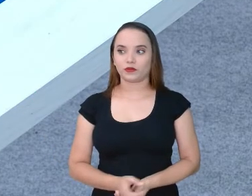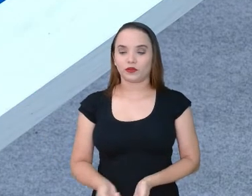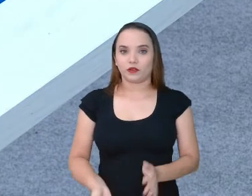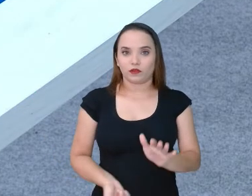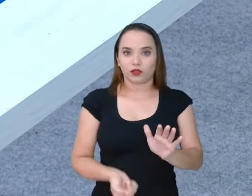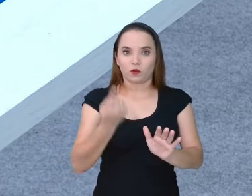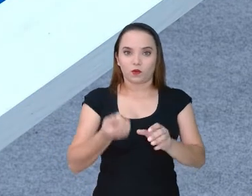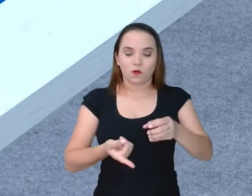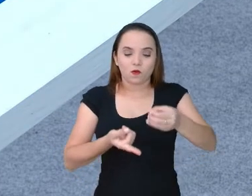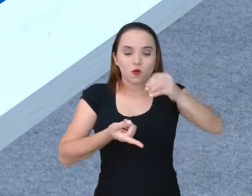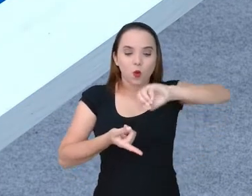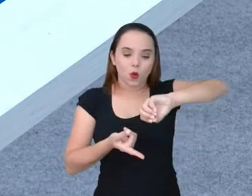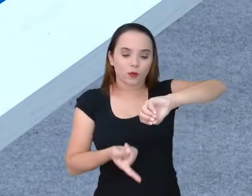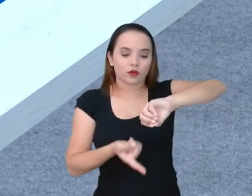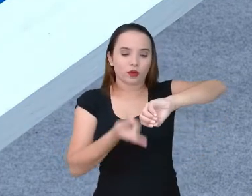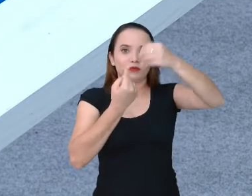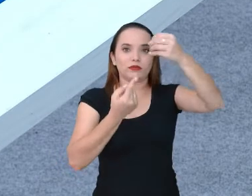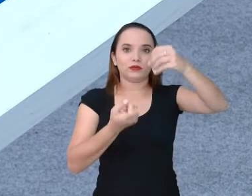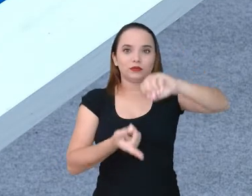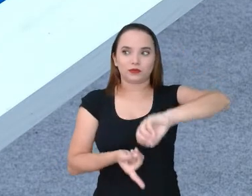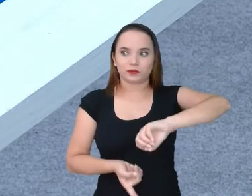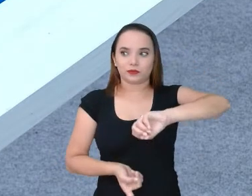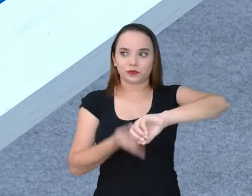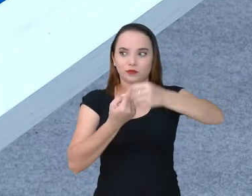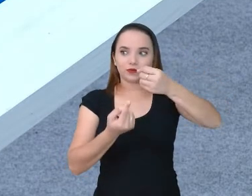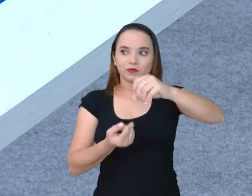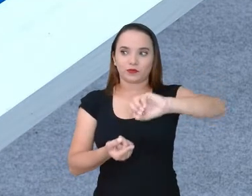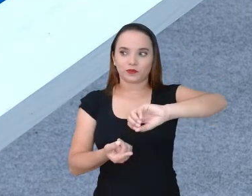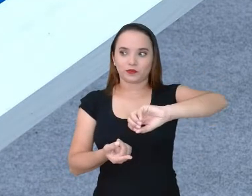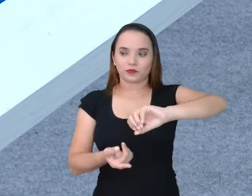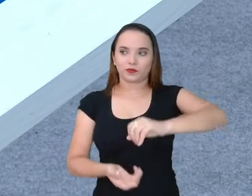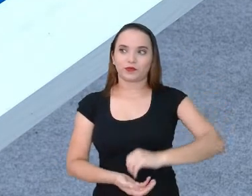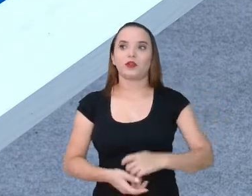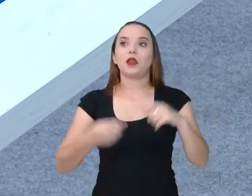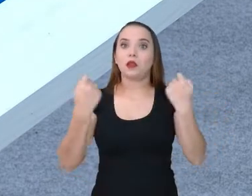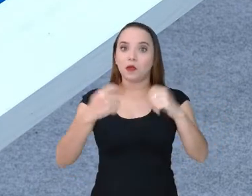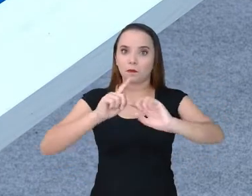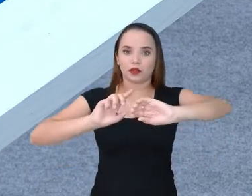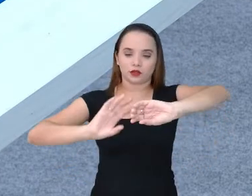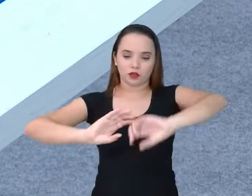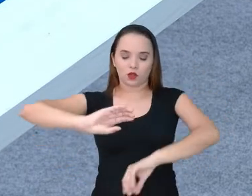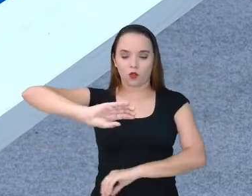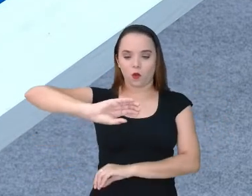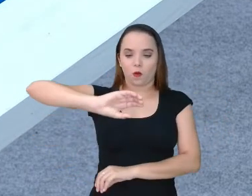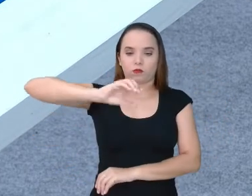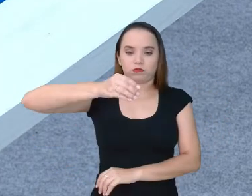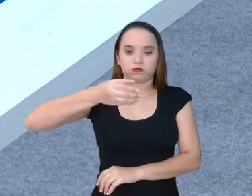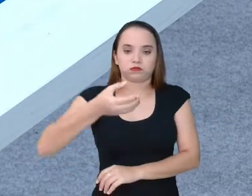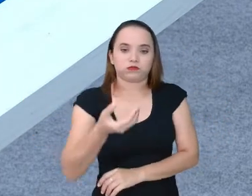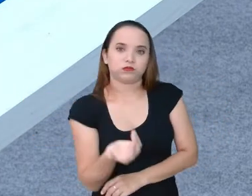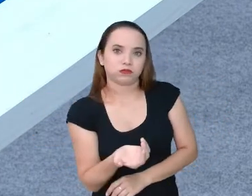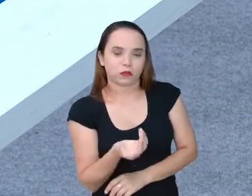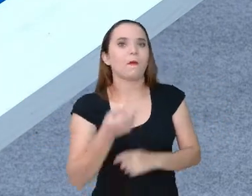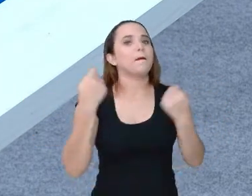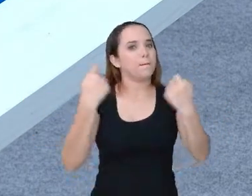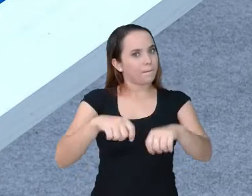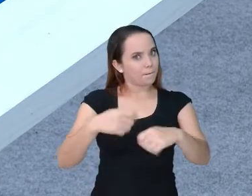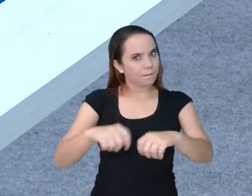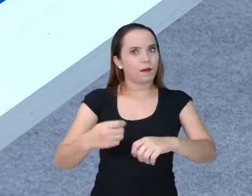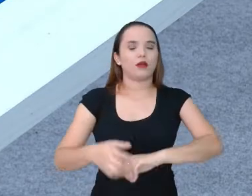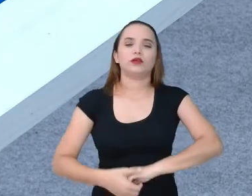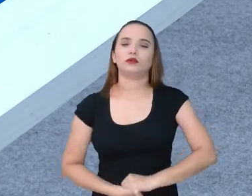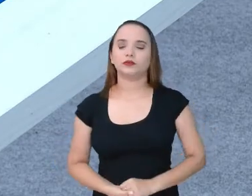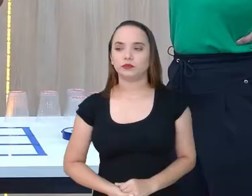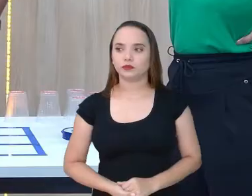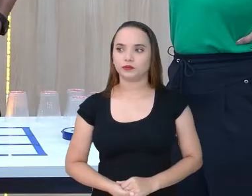bater pra ele cair de novo aqui. Que, inclusive, ele tem que fazer um giro de 360 graus. Olha aí a matemática de novo.